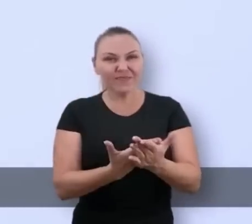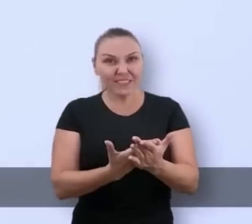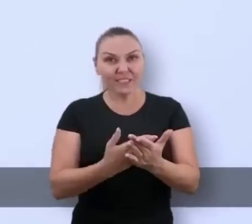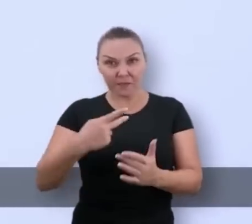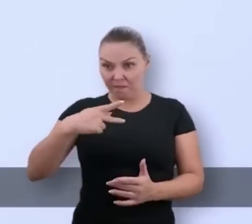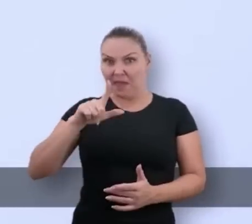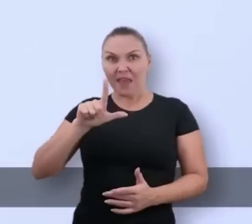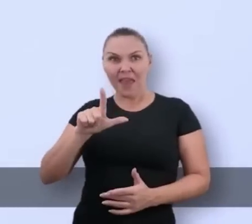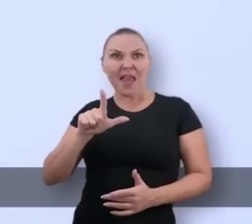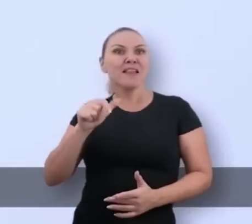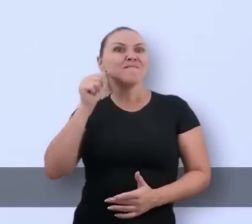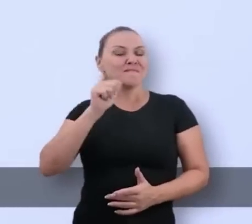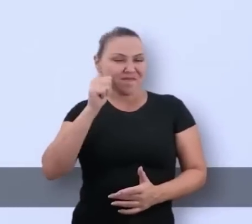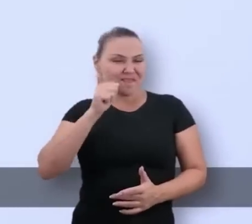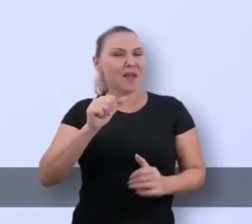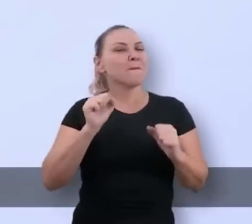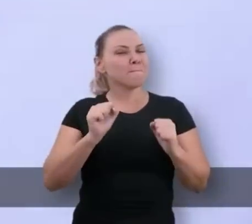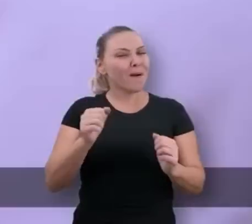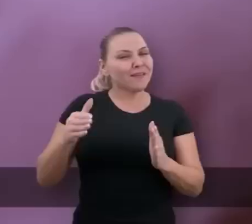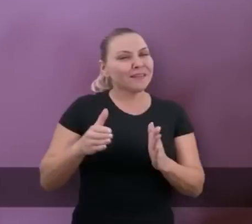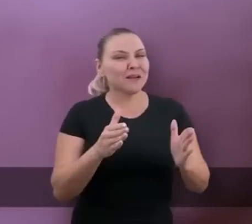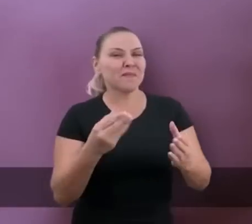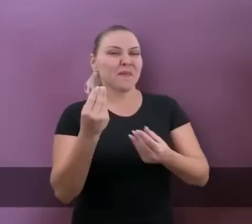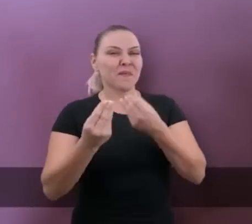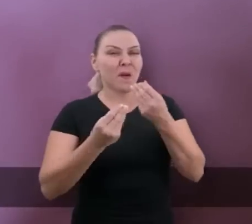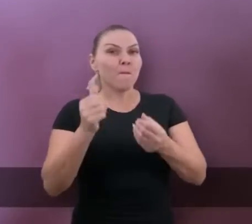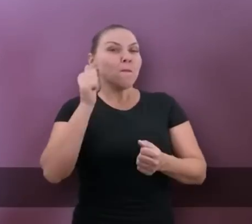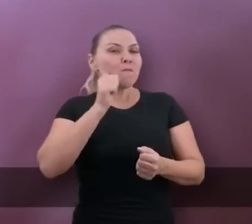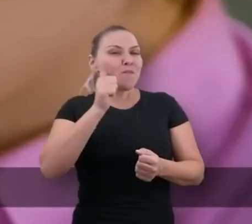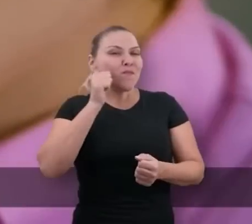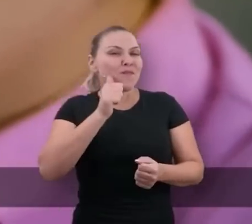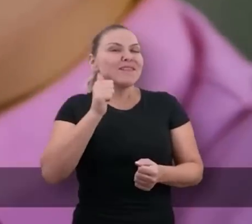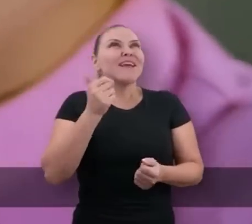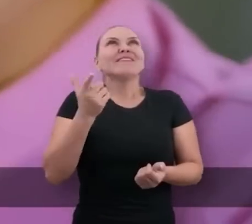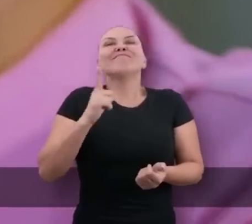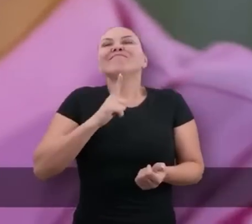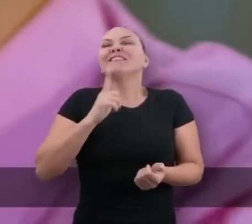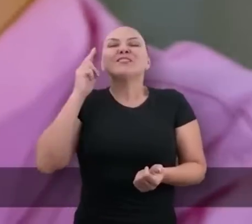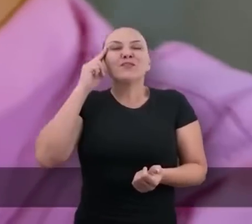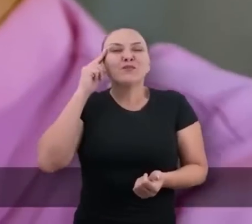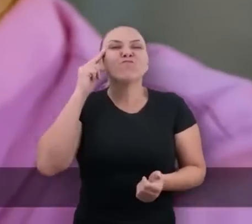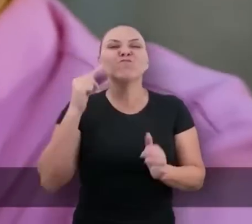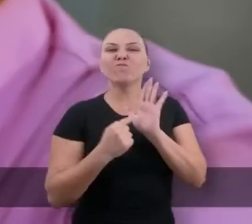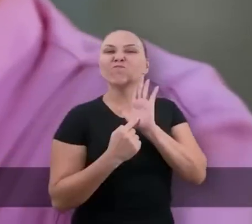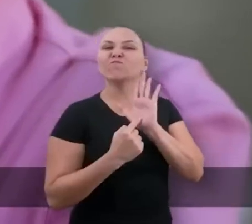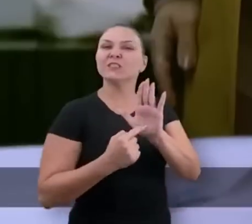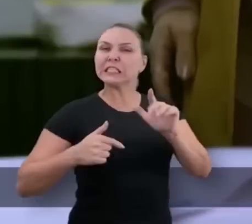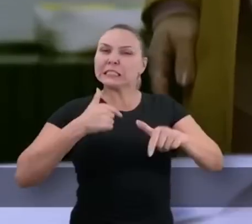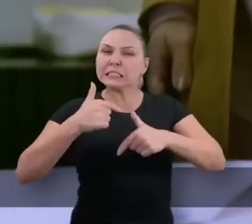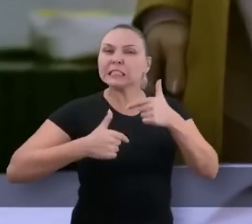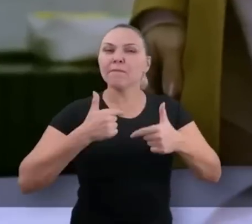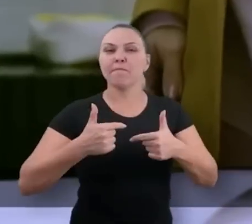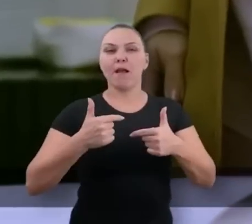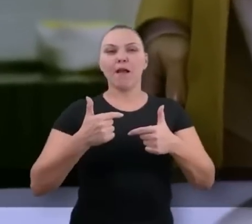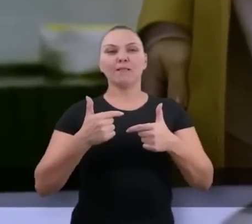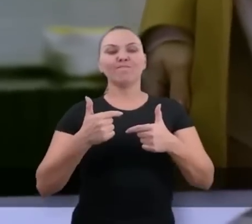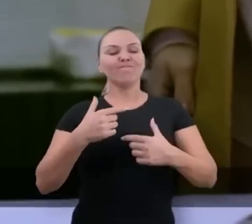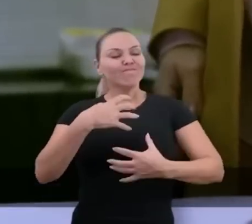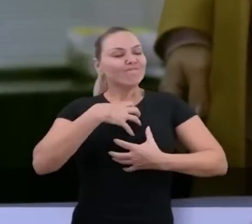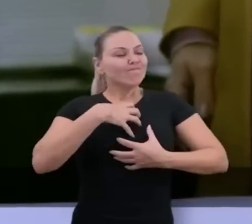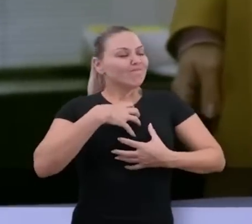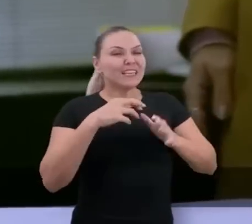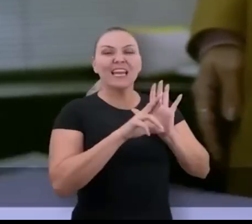acredito que o PL Mulher pode ser o canal para mulheres realizadoras mostrar trabalhos que nos